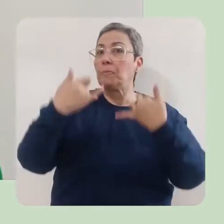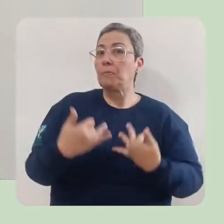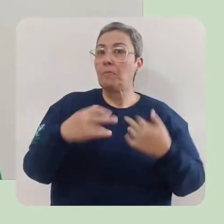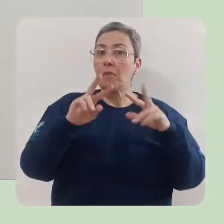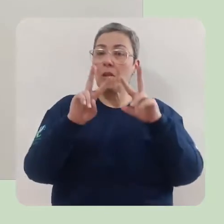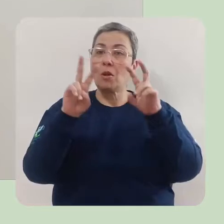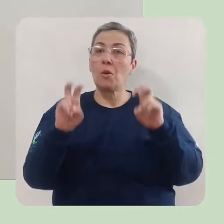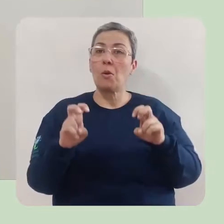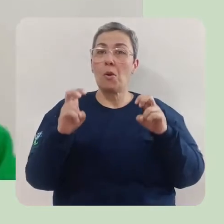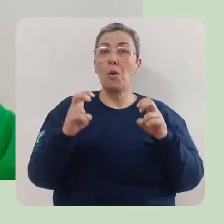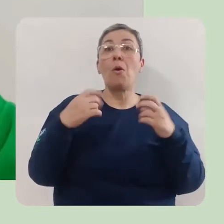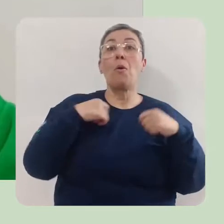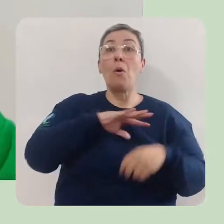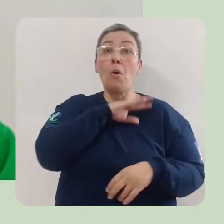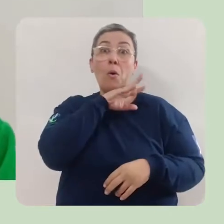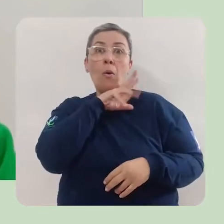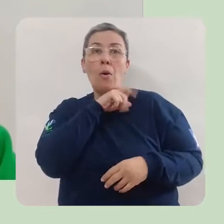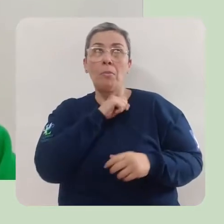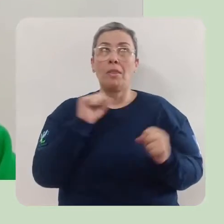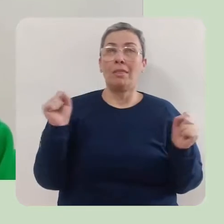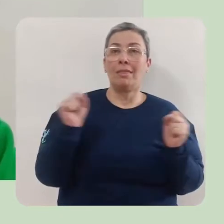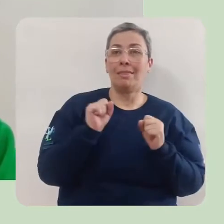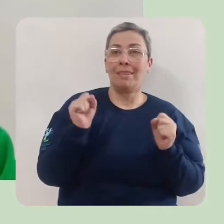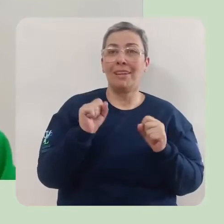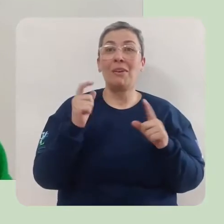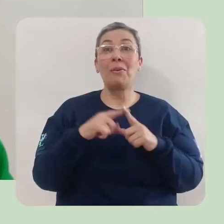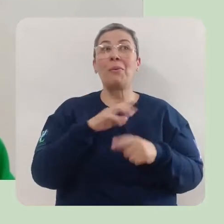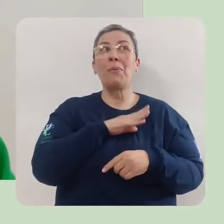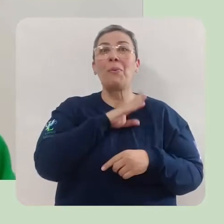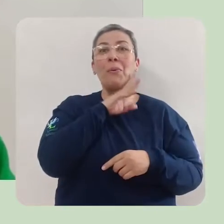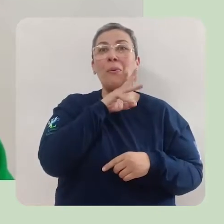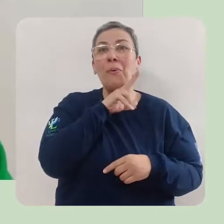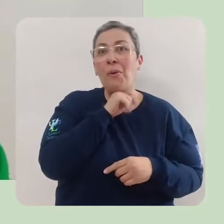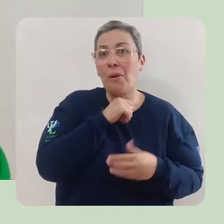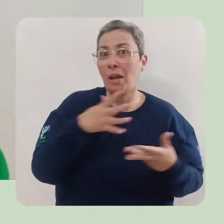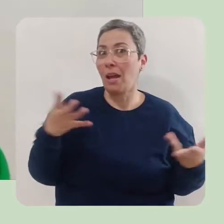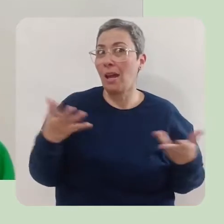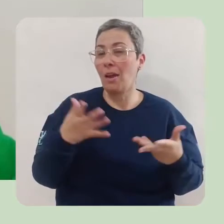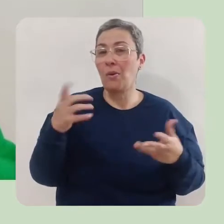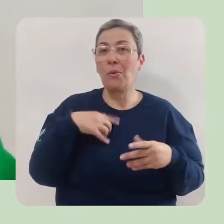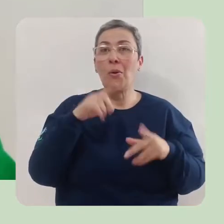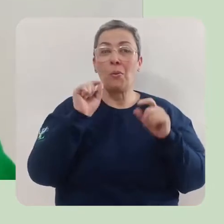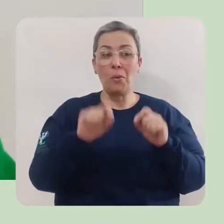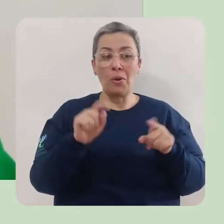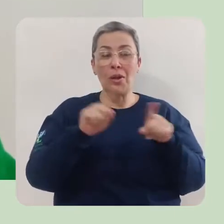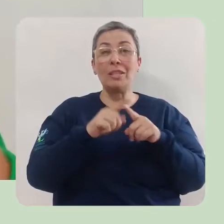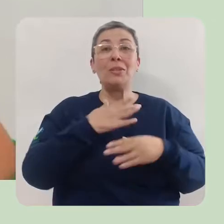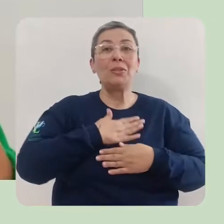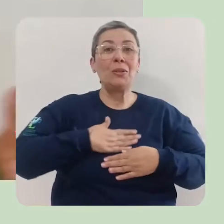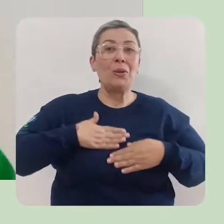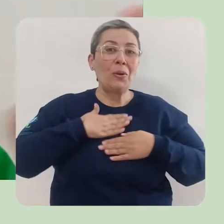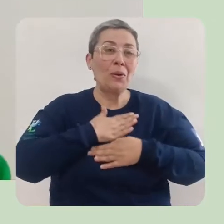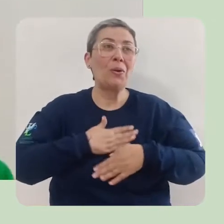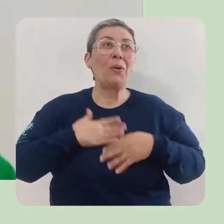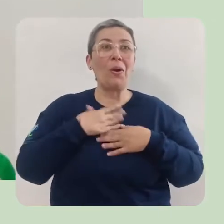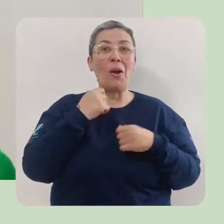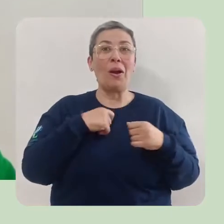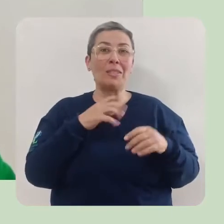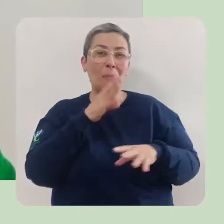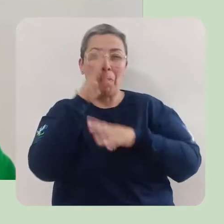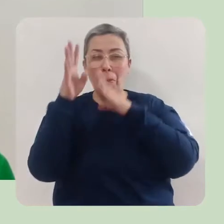continuar falando sobre animais e eu adoro. E o animal de hoje é aquele animal que